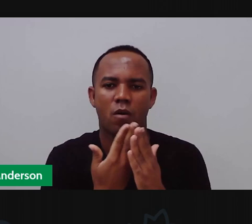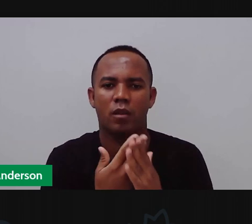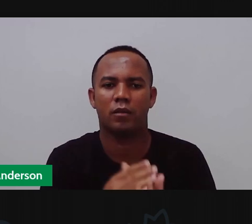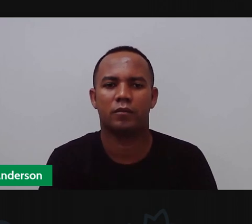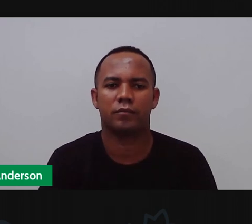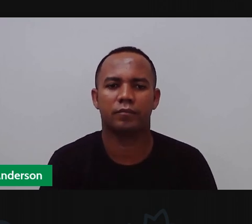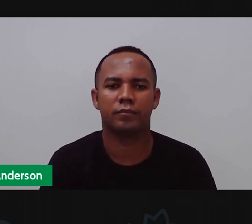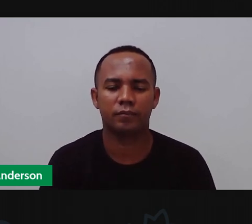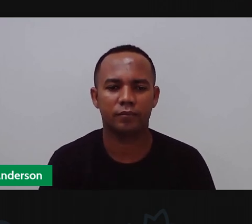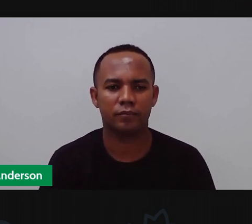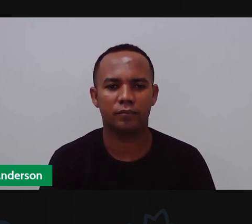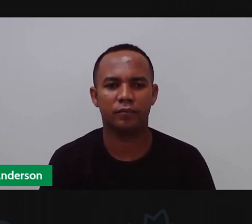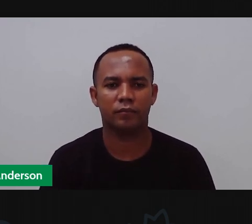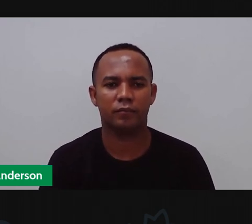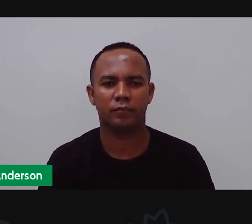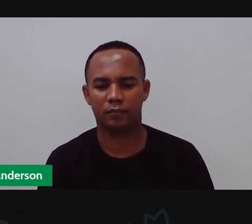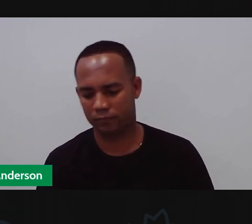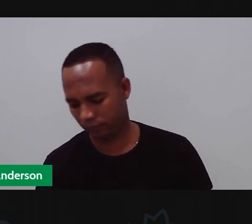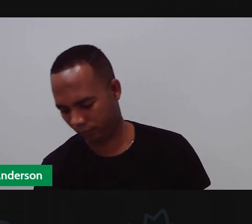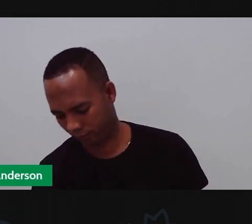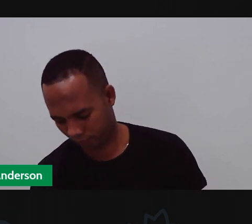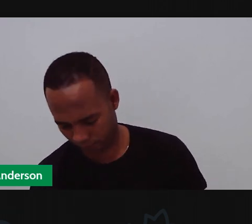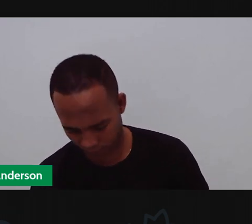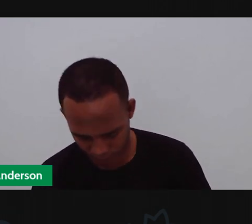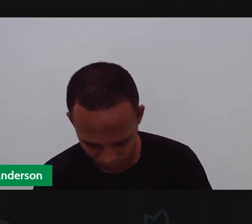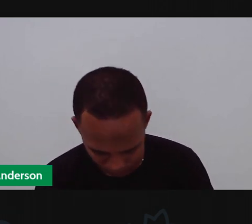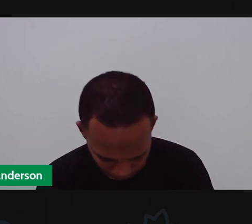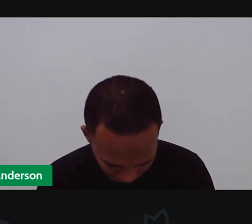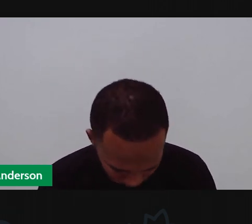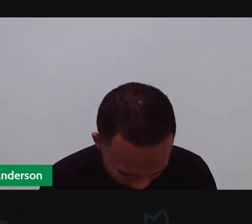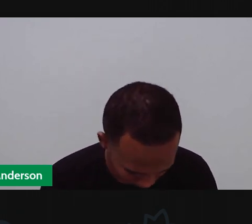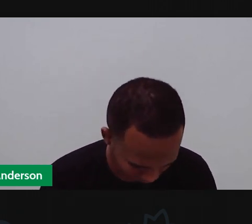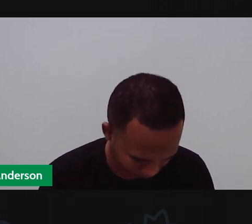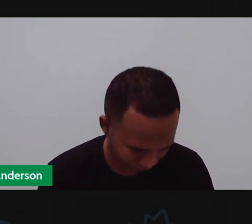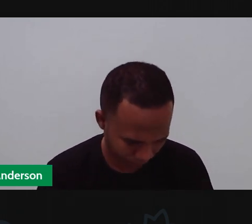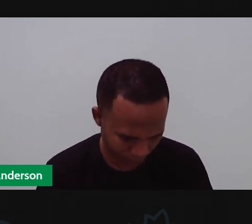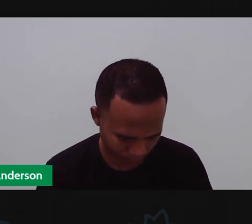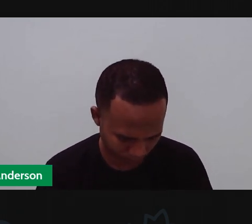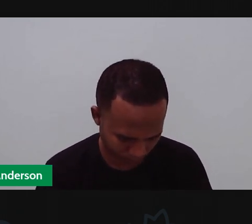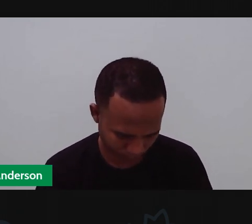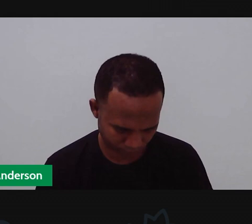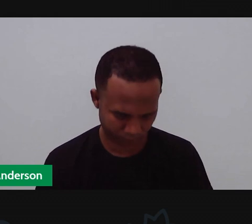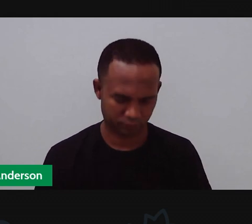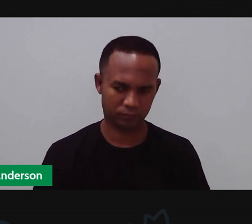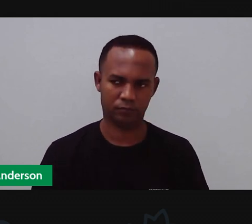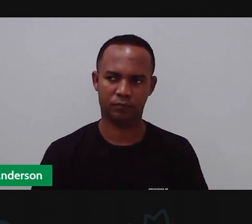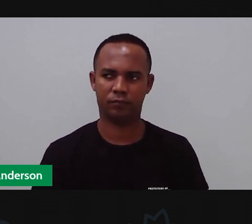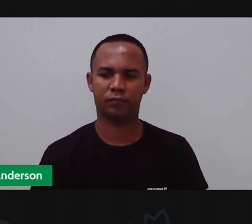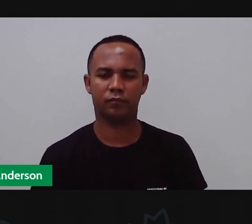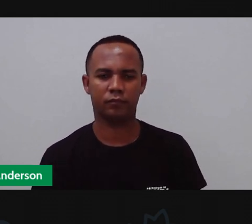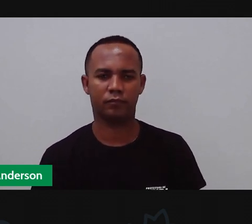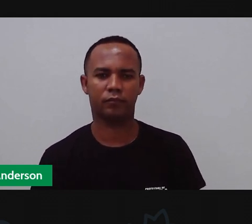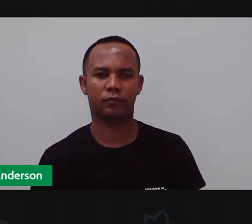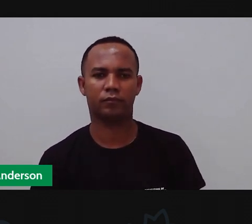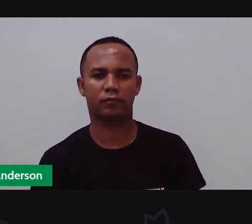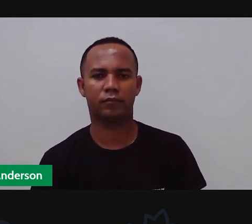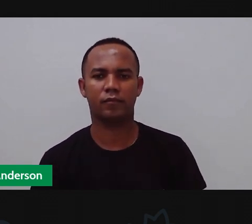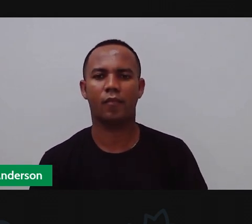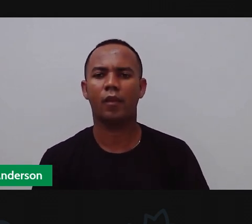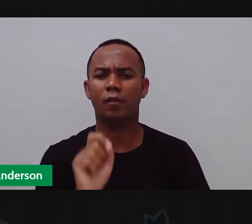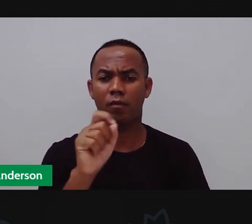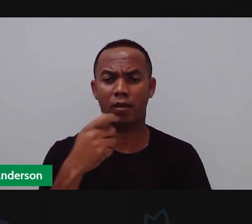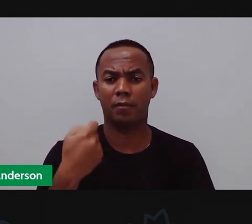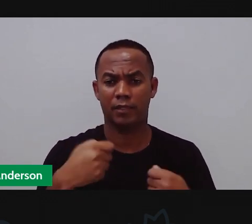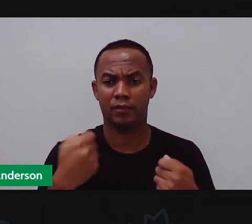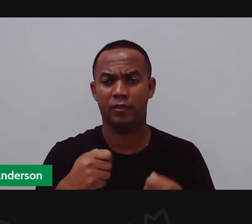vocês né do Youtube que são nomes na verdade não identificáveis a gente não consegue compreender o nome e aí acaba que dificulta na